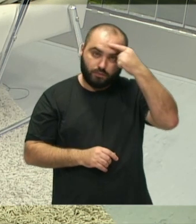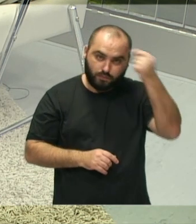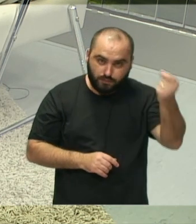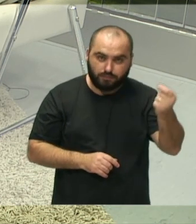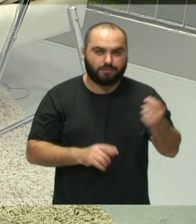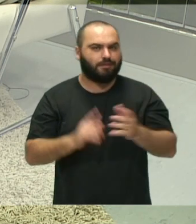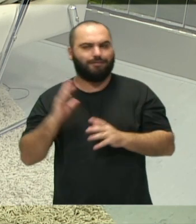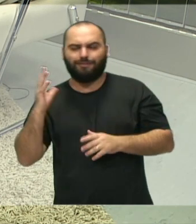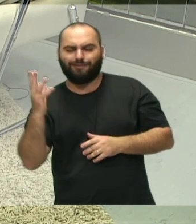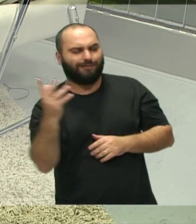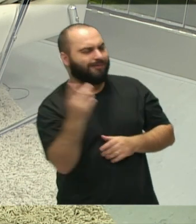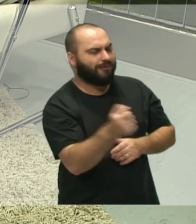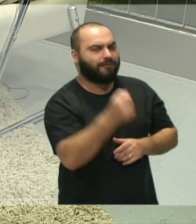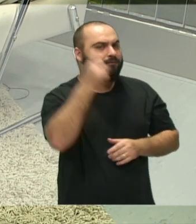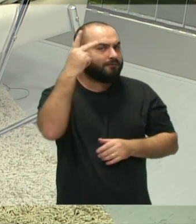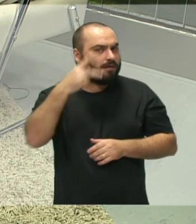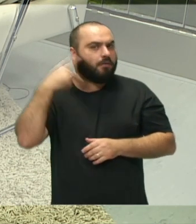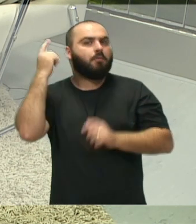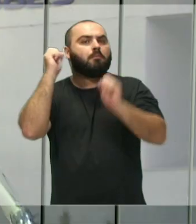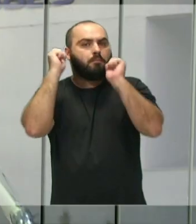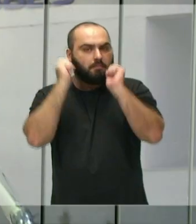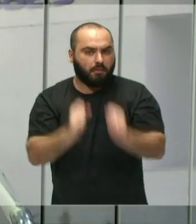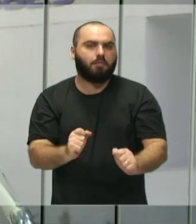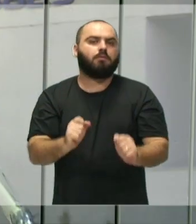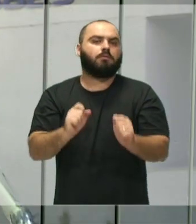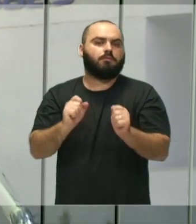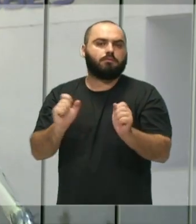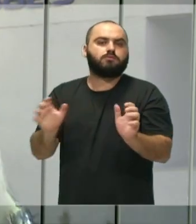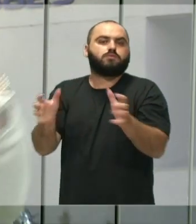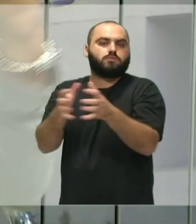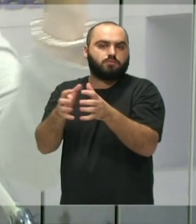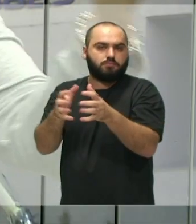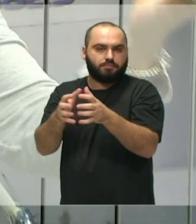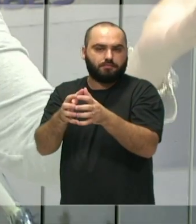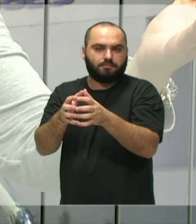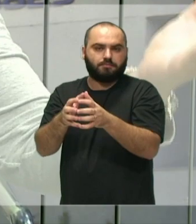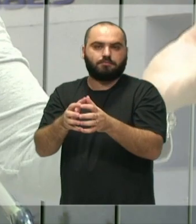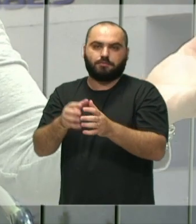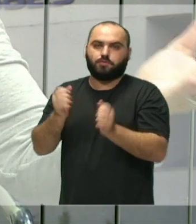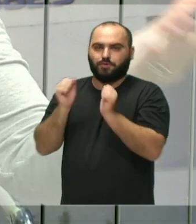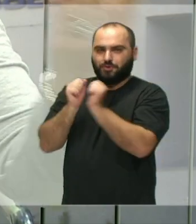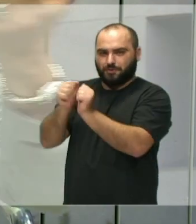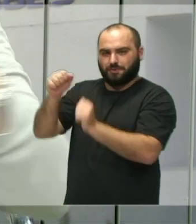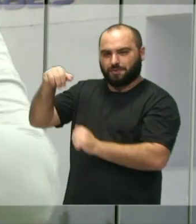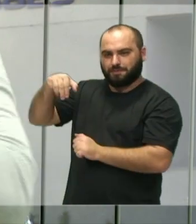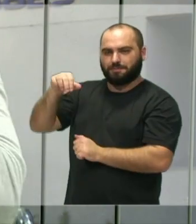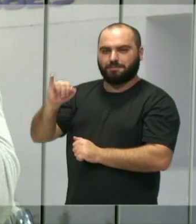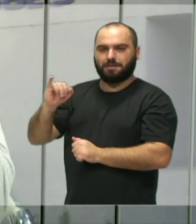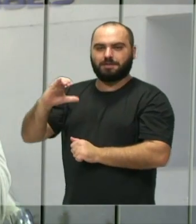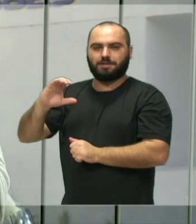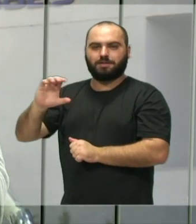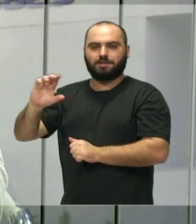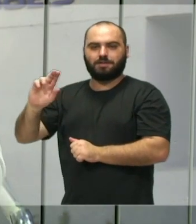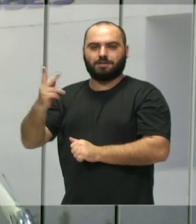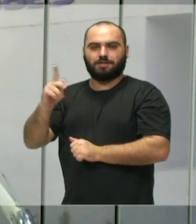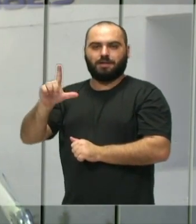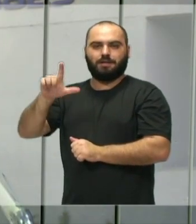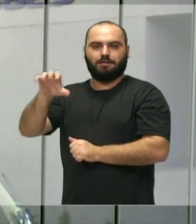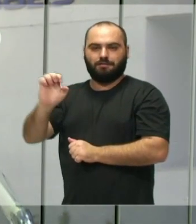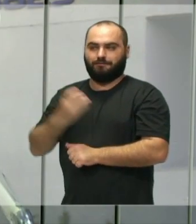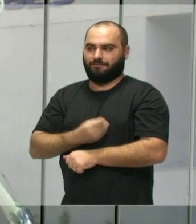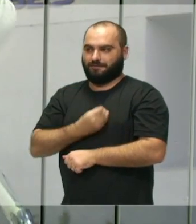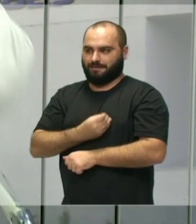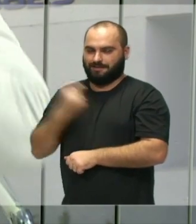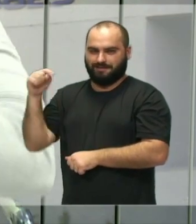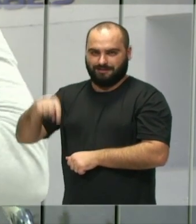castração. Todos os vereadores, cada um deles vai ceder um pessoal. A Michelle, que está aqui com a gente, ela vai estar trabalhando junto nessa ação, porque